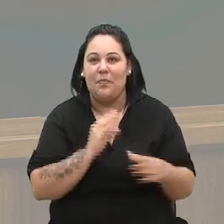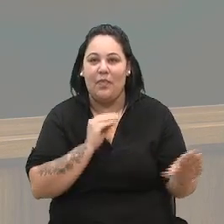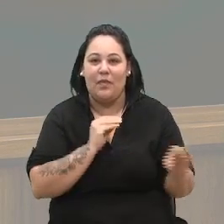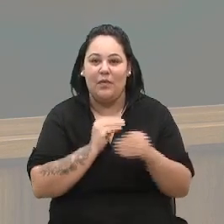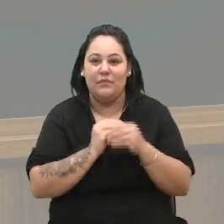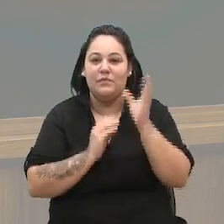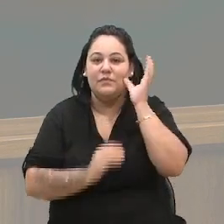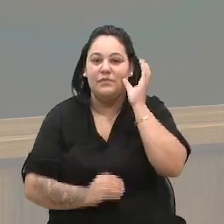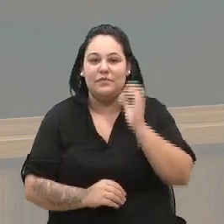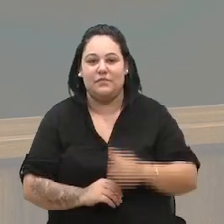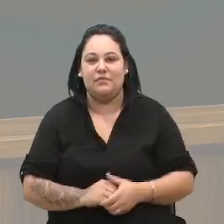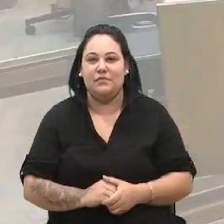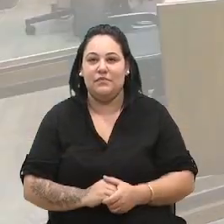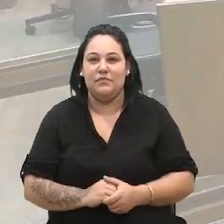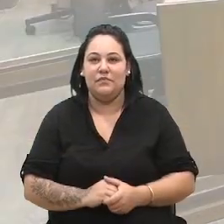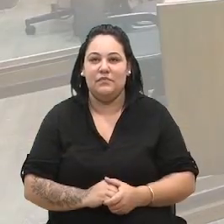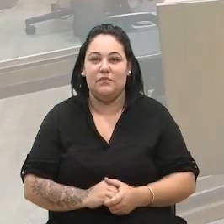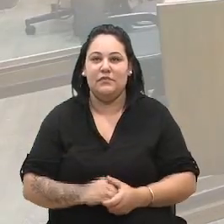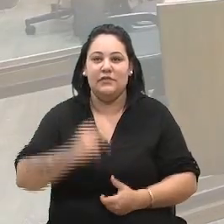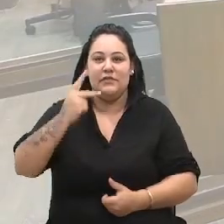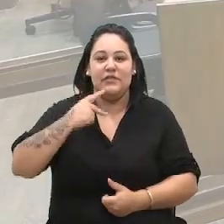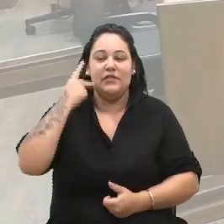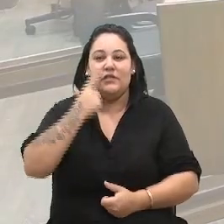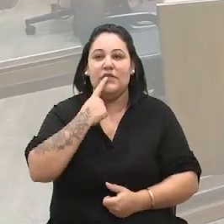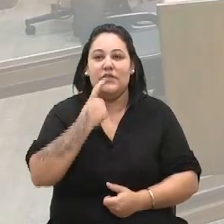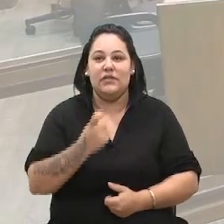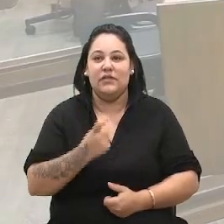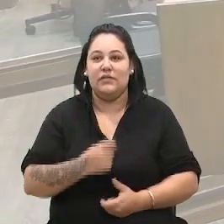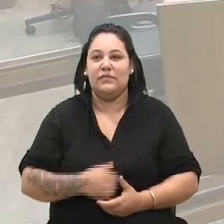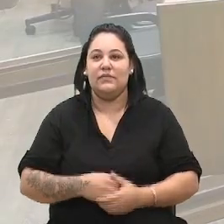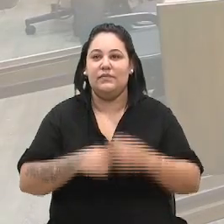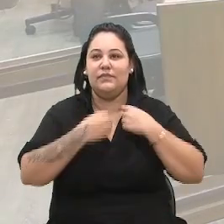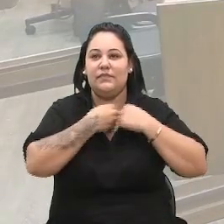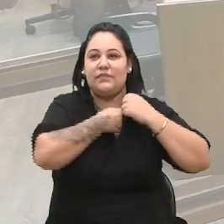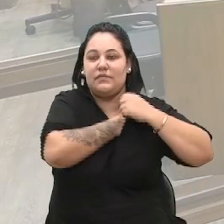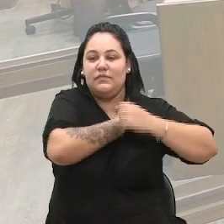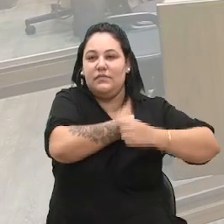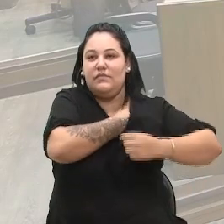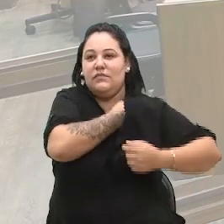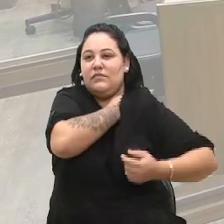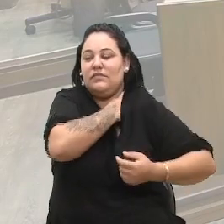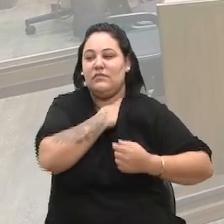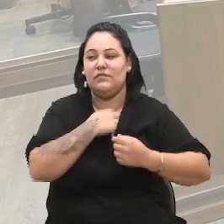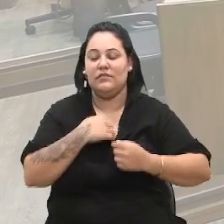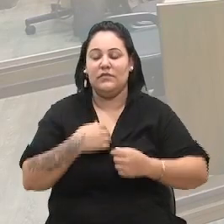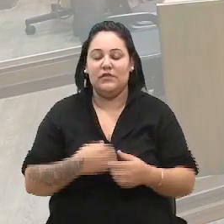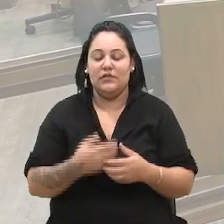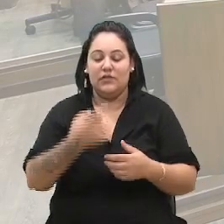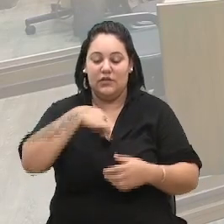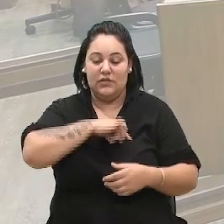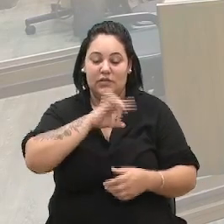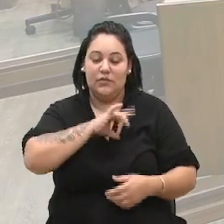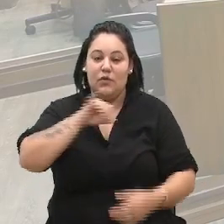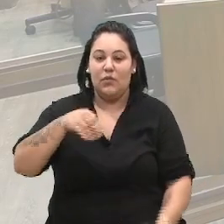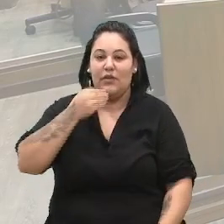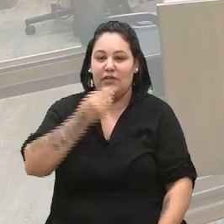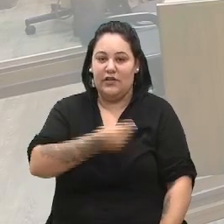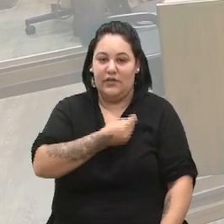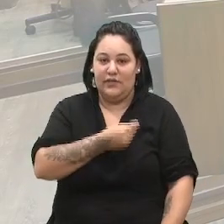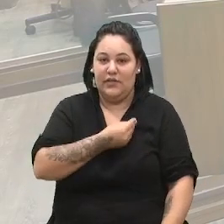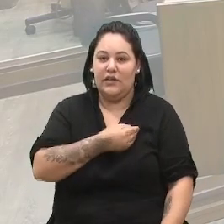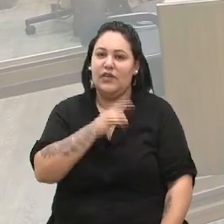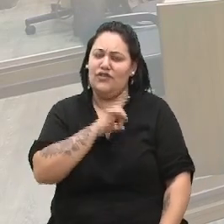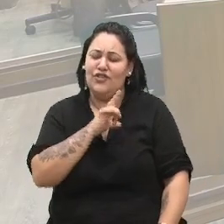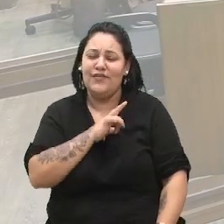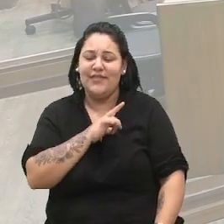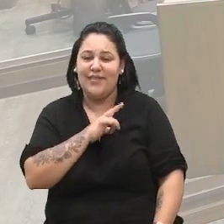Cadori. Vereadora Rose, uma parte, se possível. A gente tem as oportunidades da vida, e eu tive uma oportunidade de me aproximar